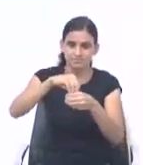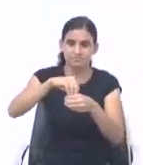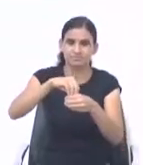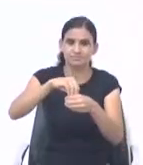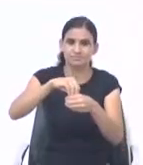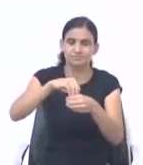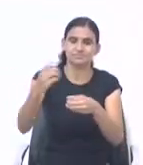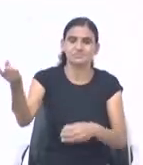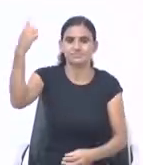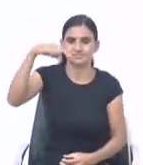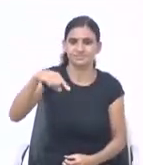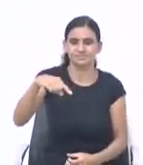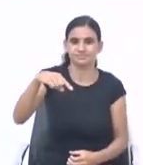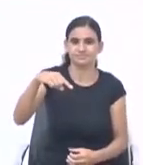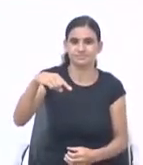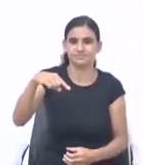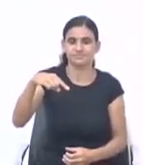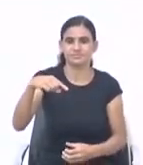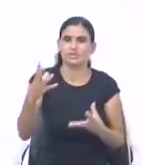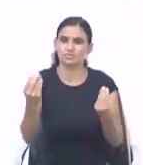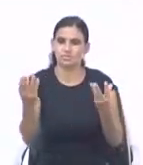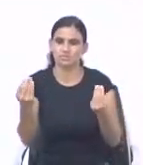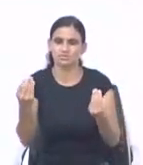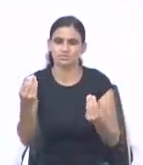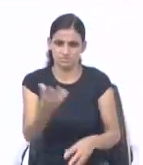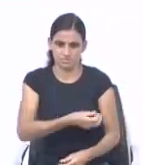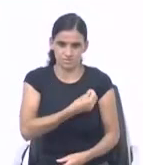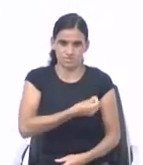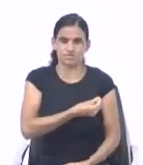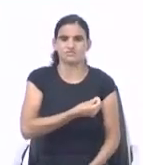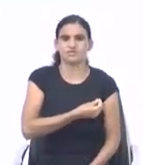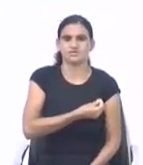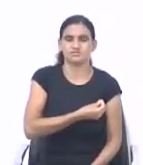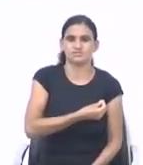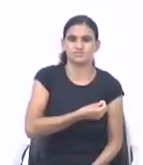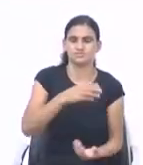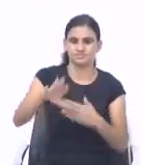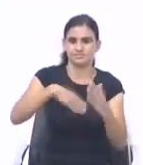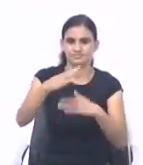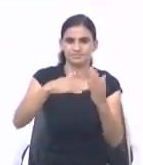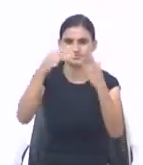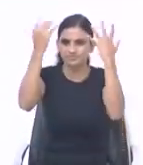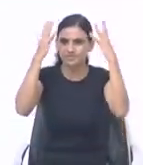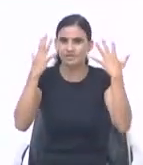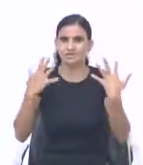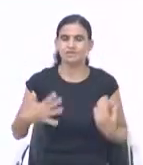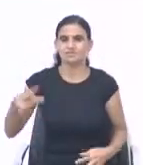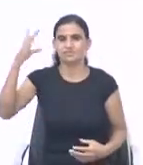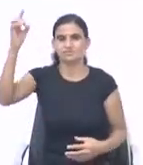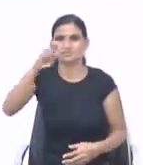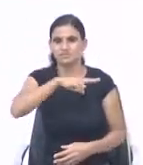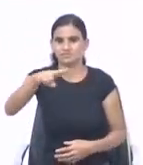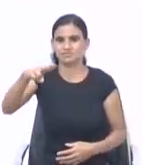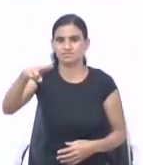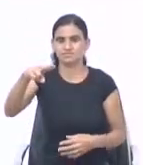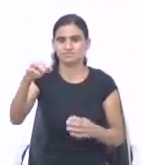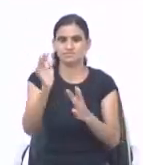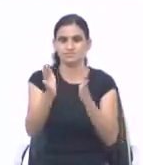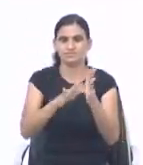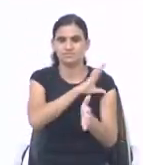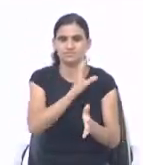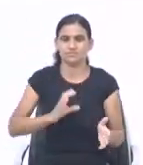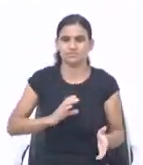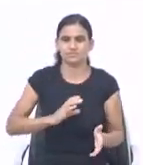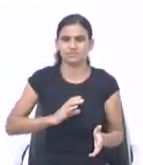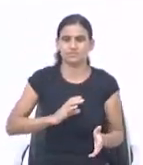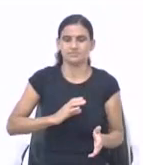Deus traz a abundância para nossas vidas, com toda a graça de Deus. Em nome de Jesus Cristo. Nessa noite,